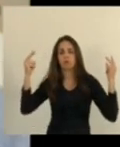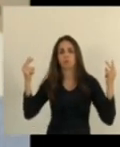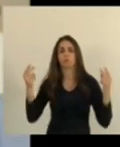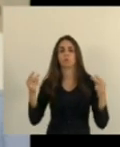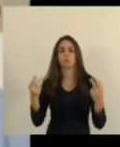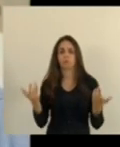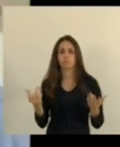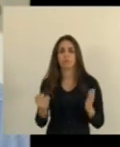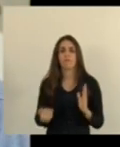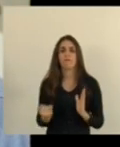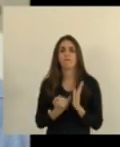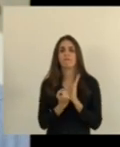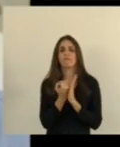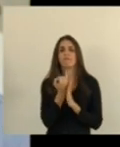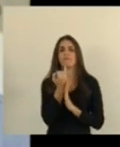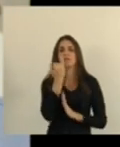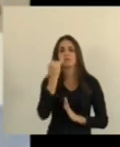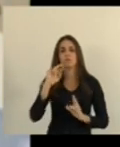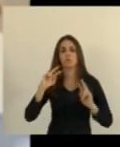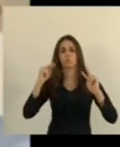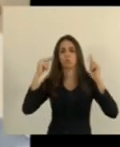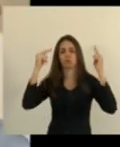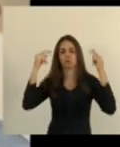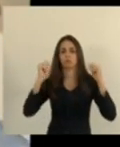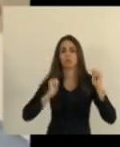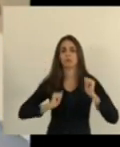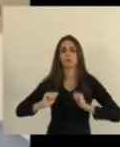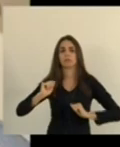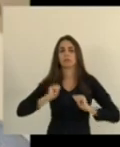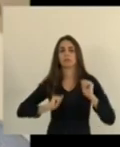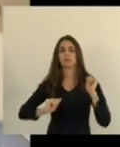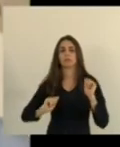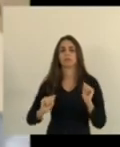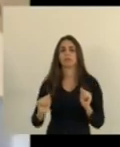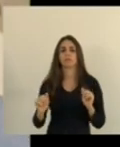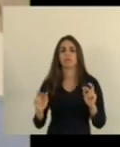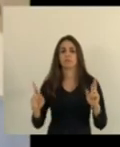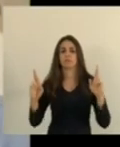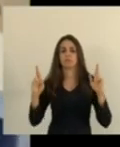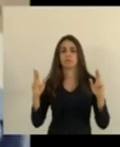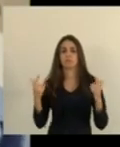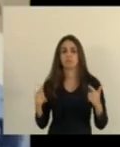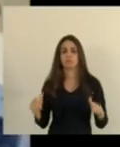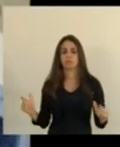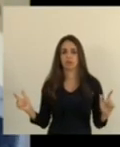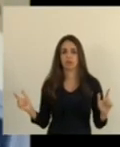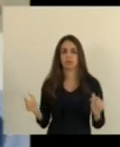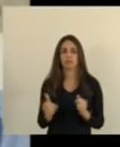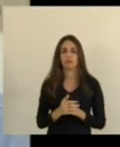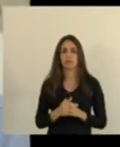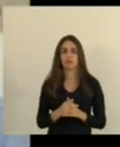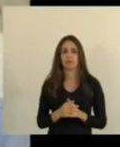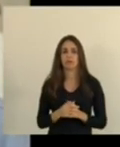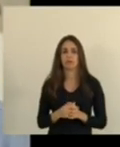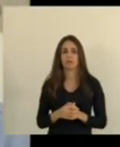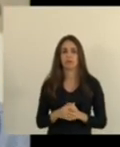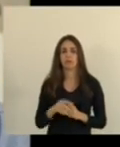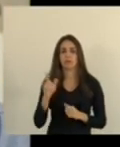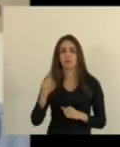acima da infração e trazendo uma desesperança muito grande e uma dúvida sobre a